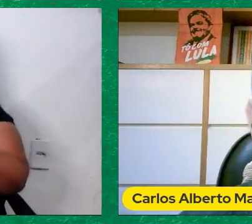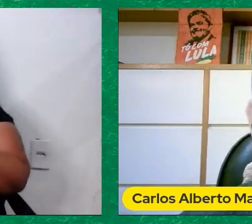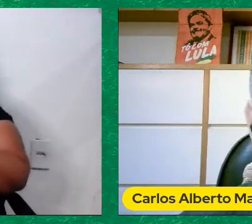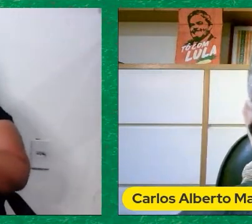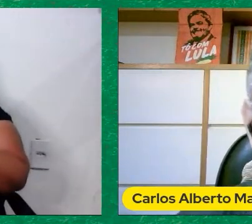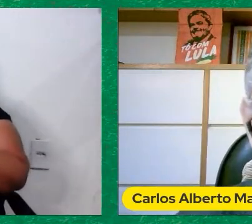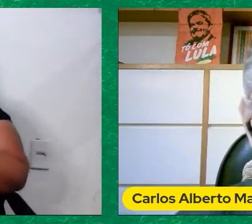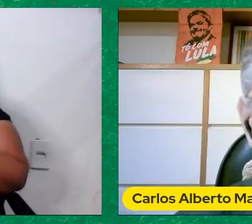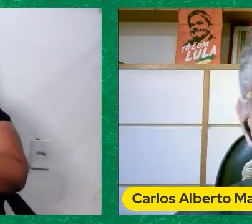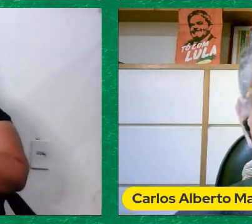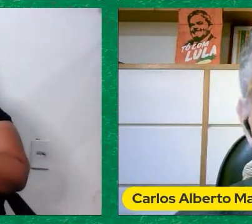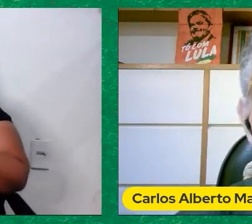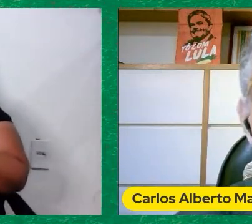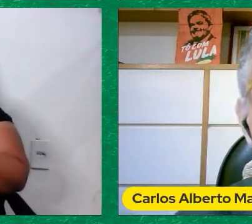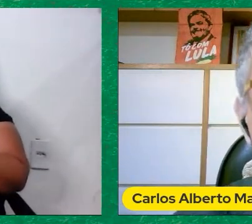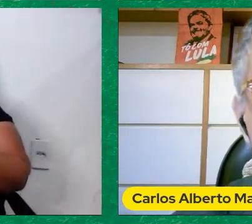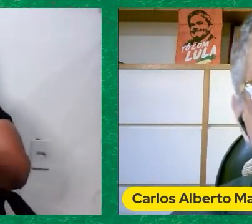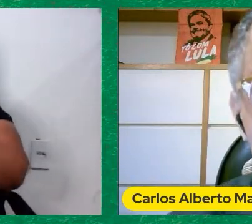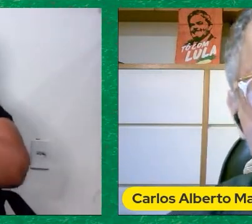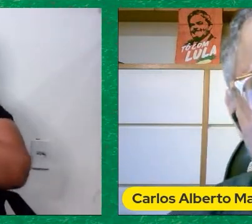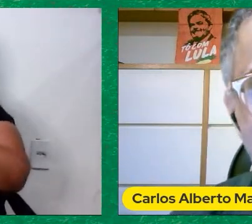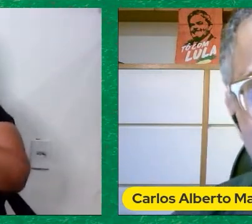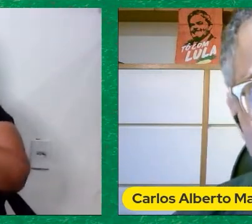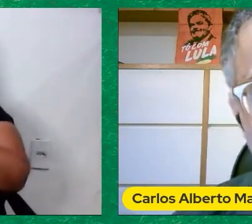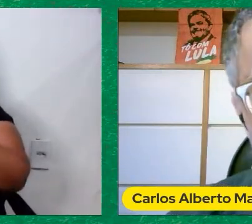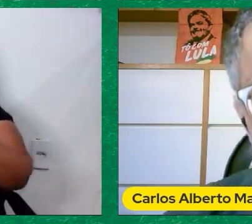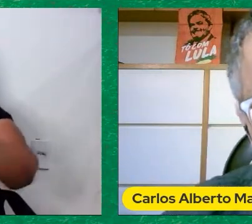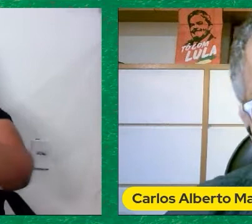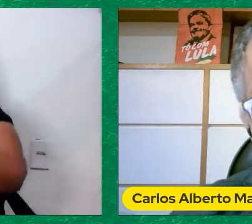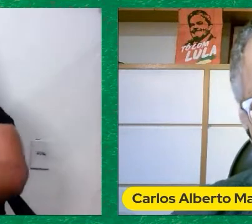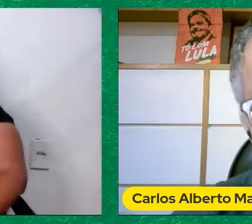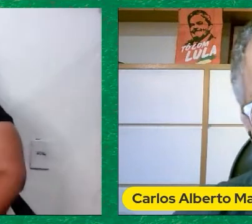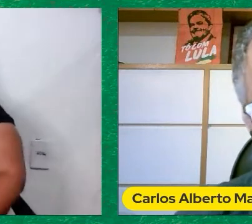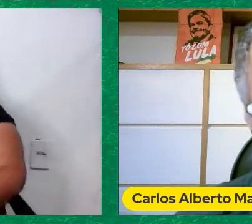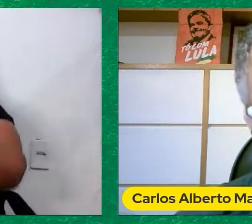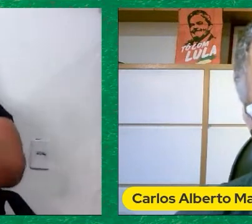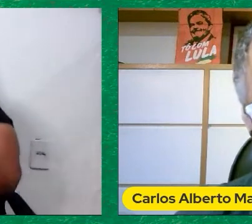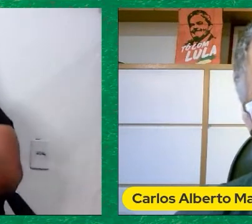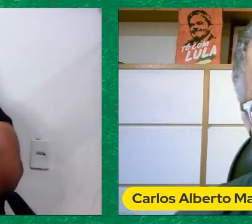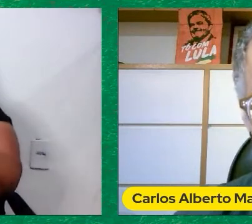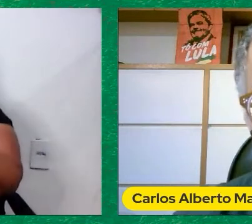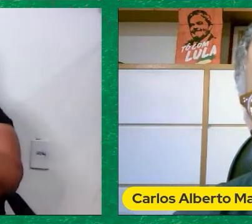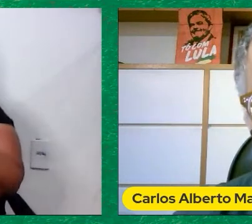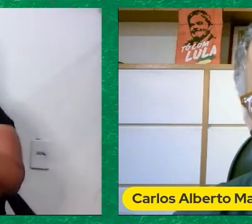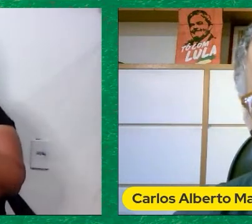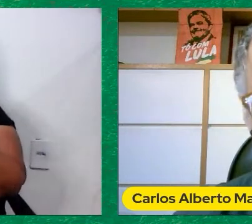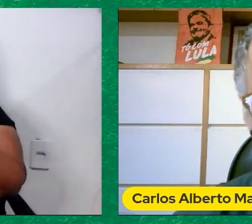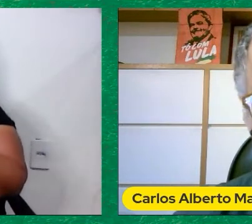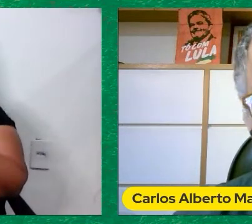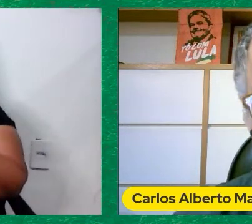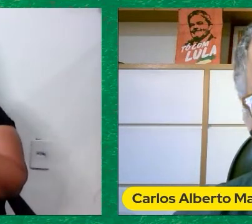gente Que é o que Nos move Então fico